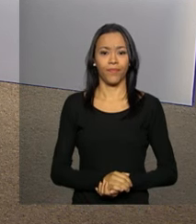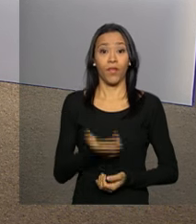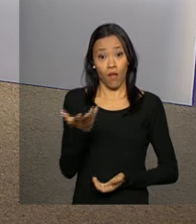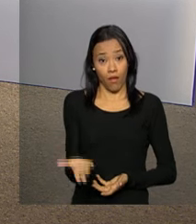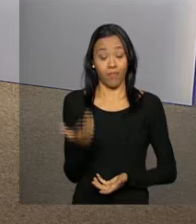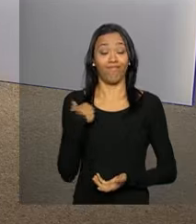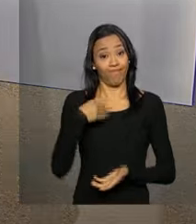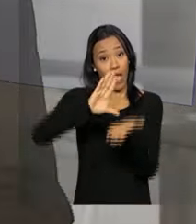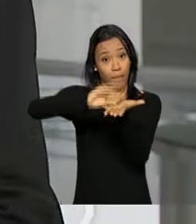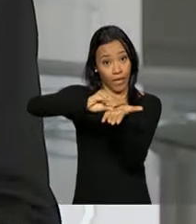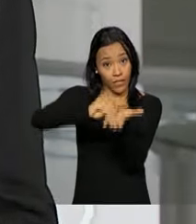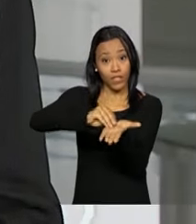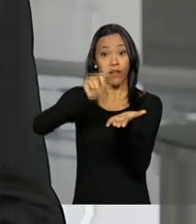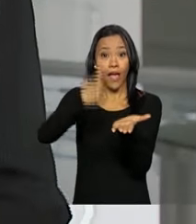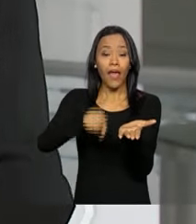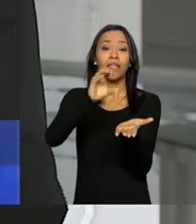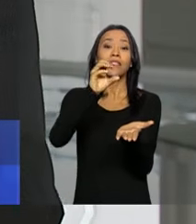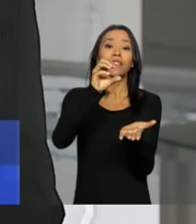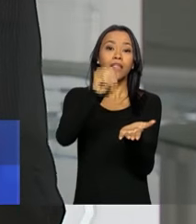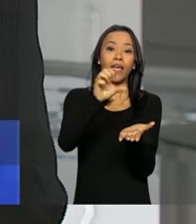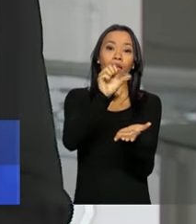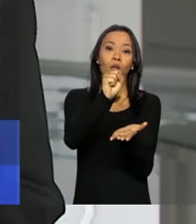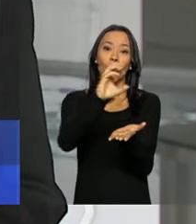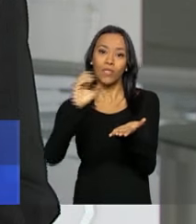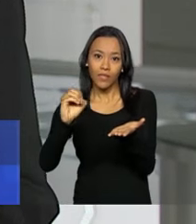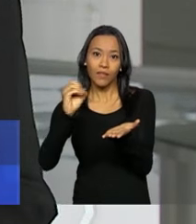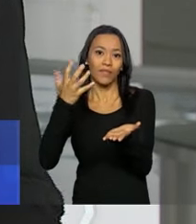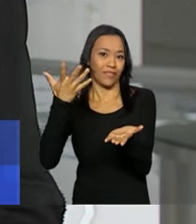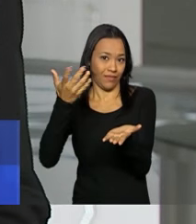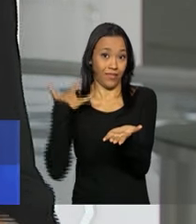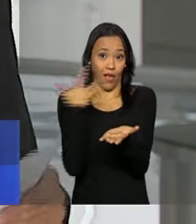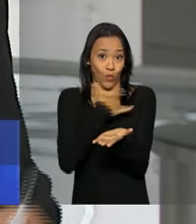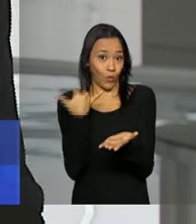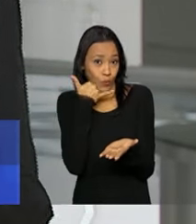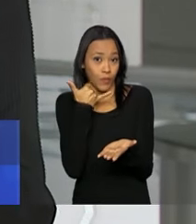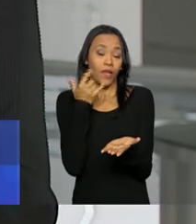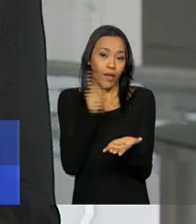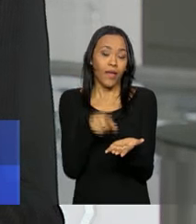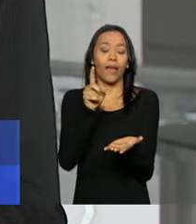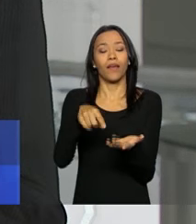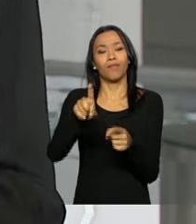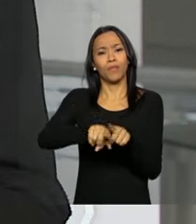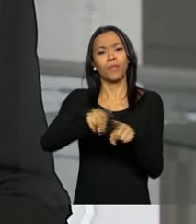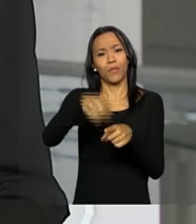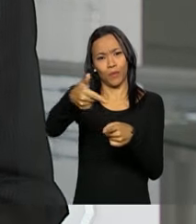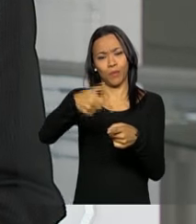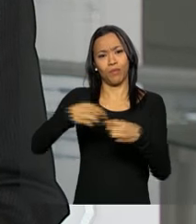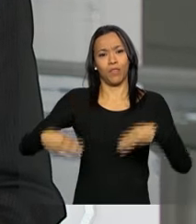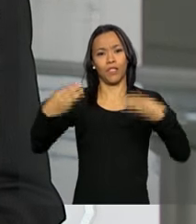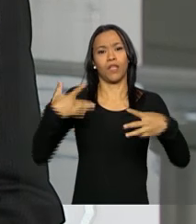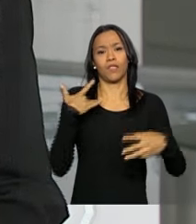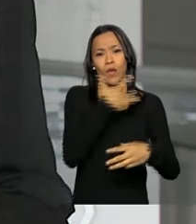O aplicativo é o 0800 Saúde e foi desenvolvido pelos Ministérios da Saúde e das Comunicações em